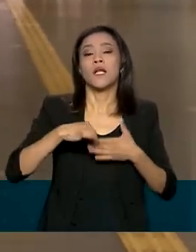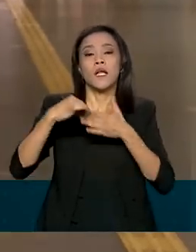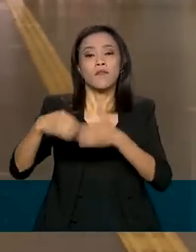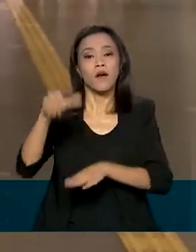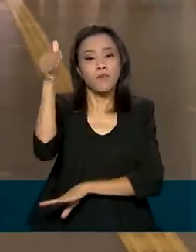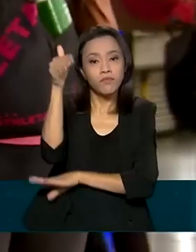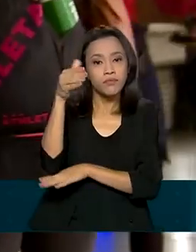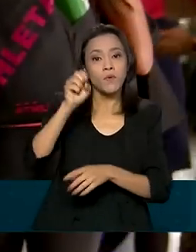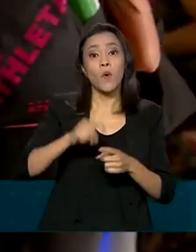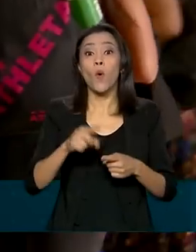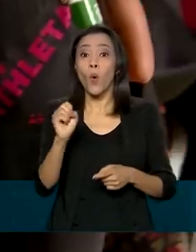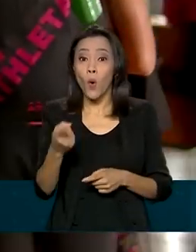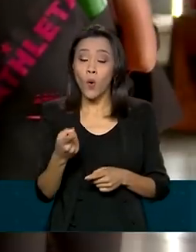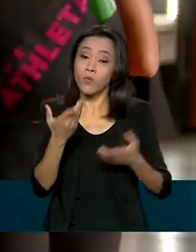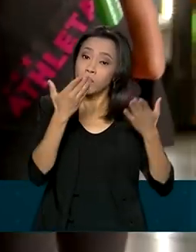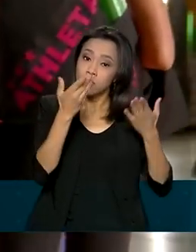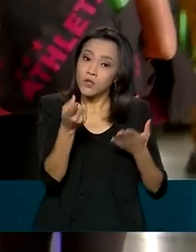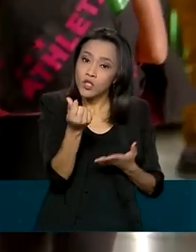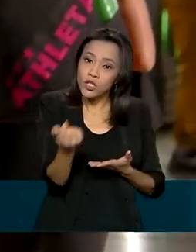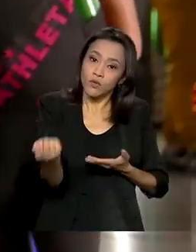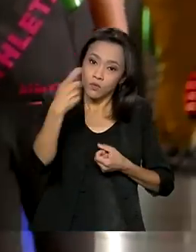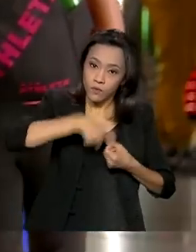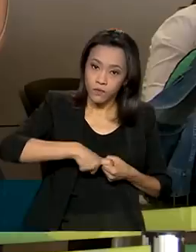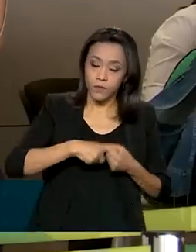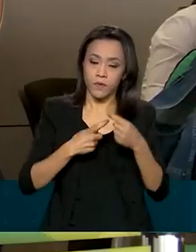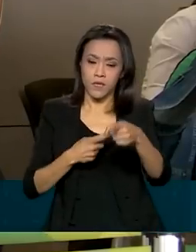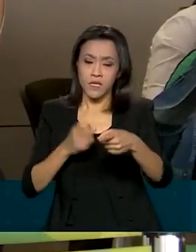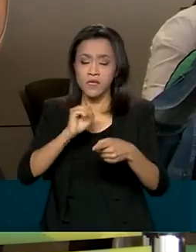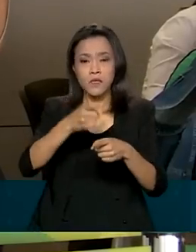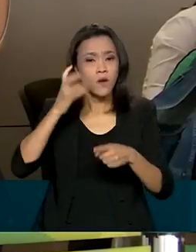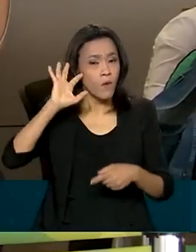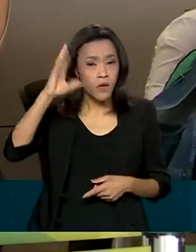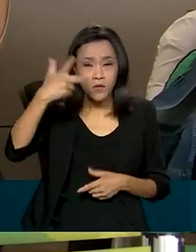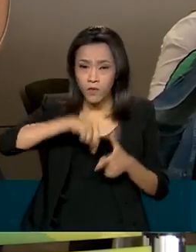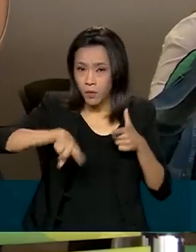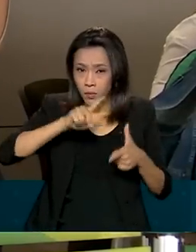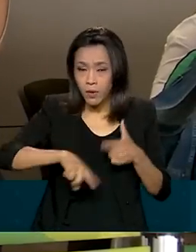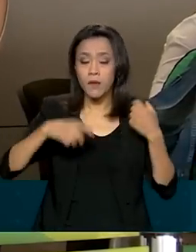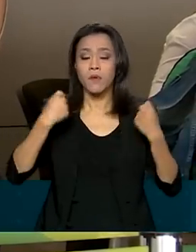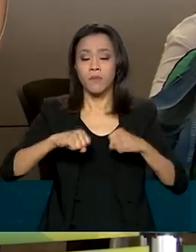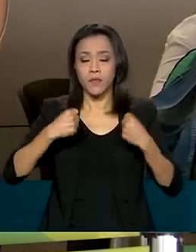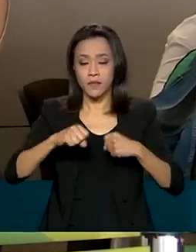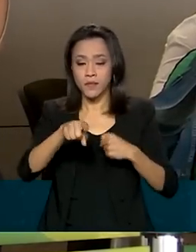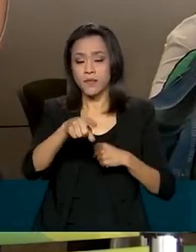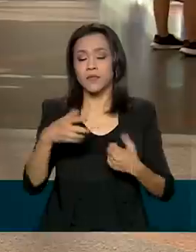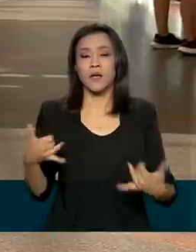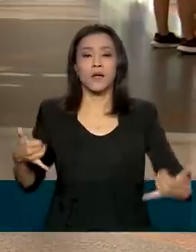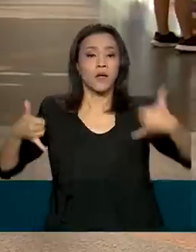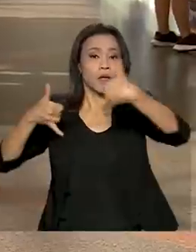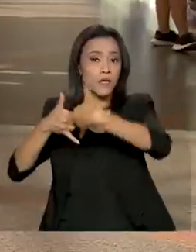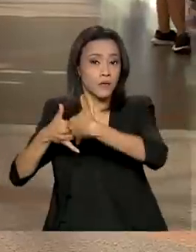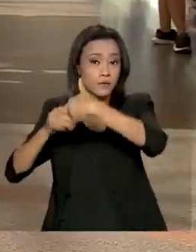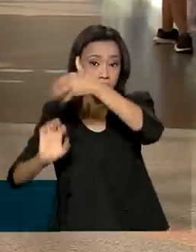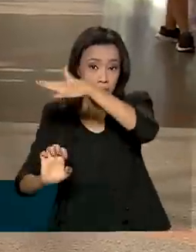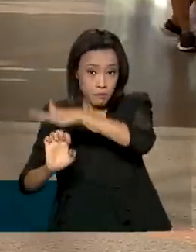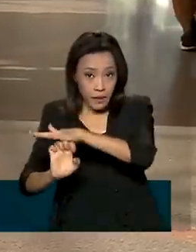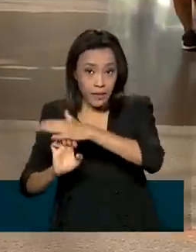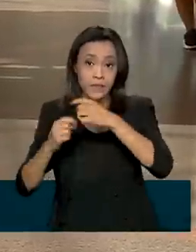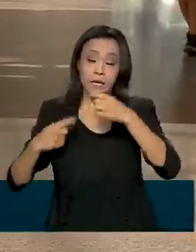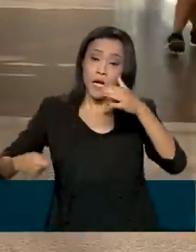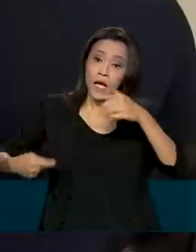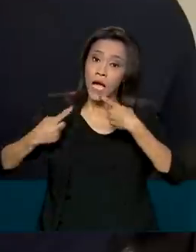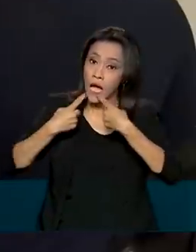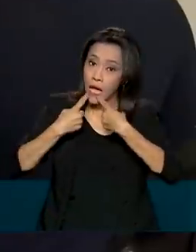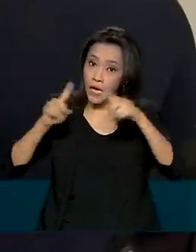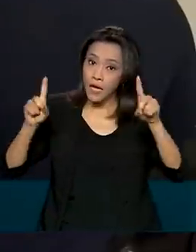reembolso integral. Quem não tiver o problema resolvido deve procurar os canais de comunicação da empresa aérea ou fazer uma reclamação